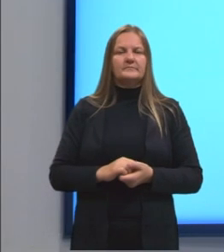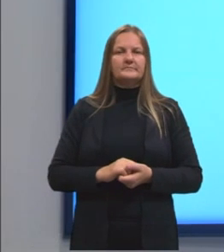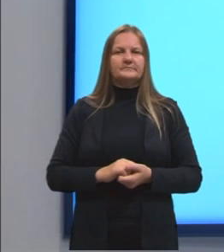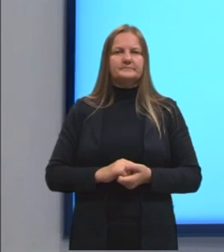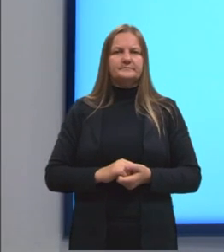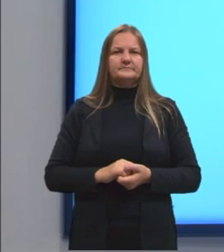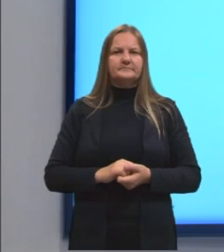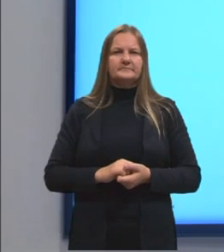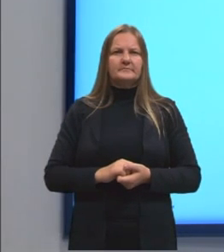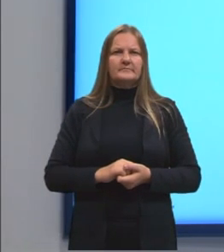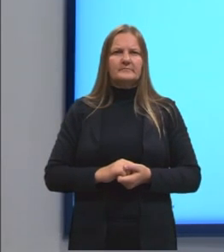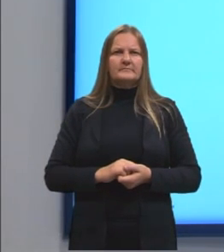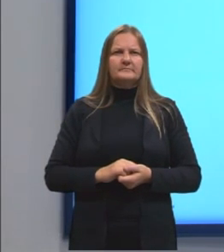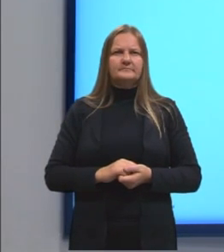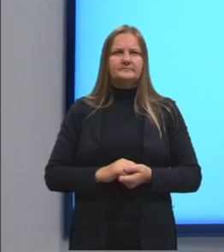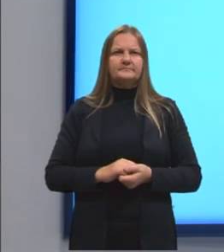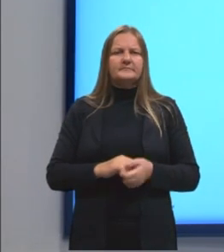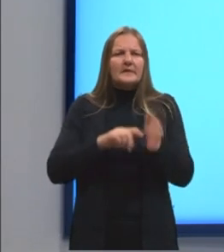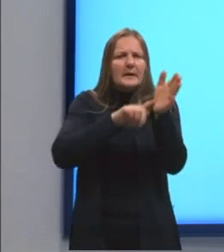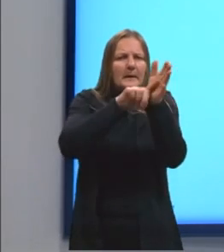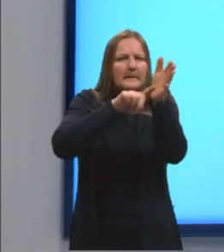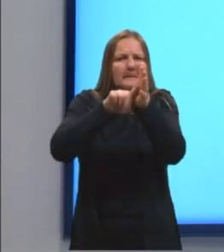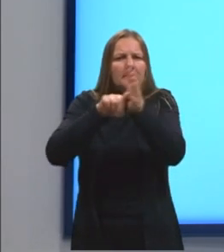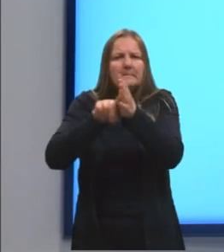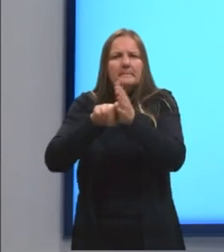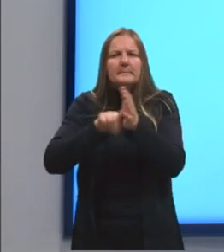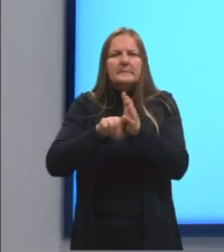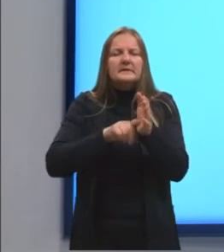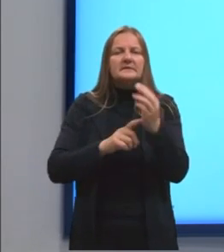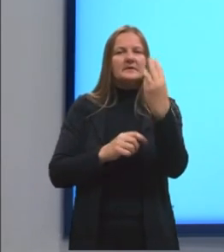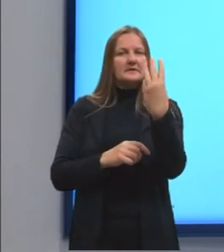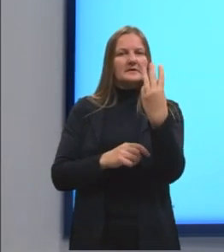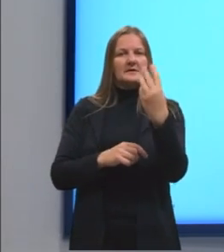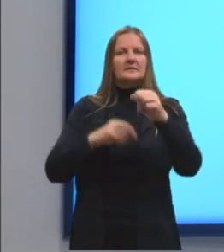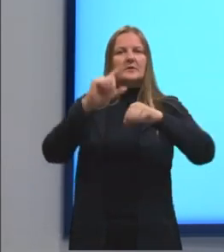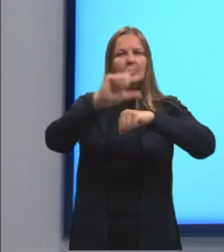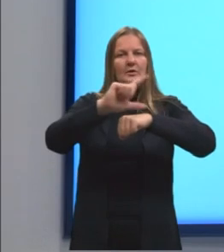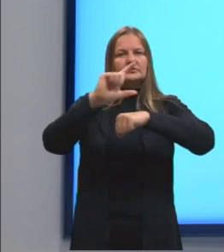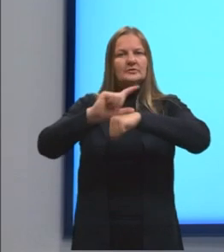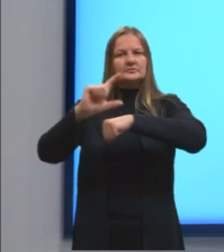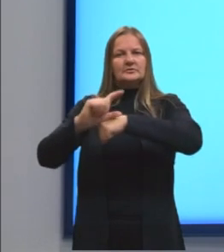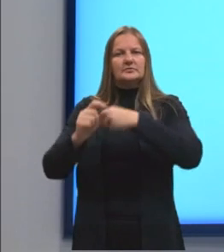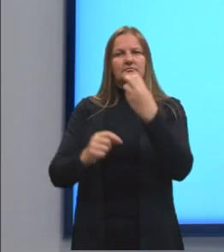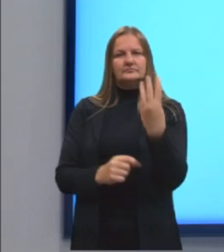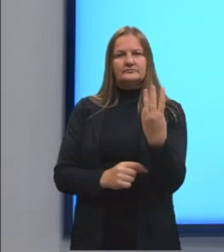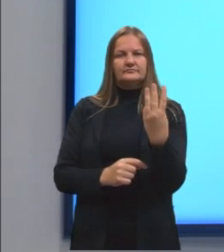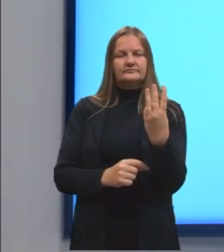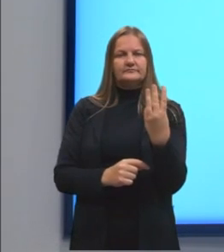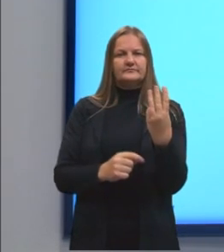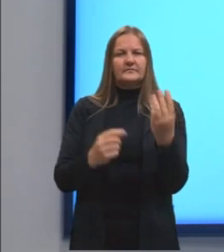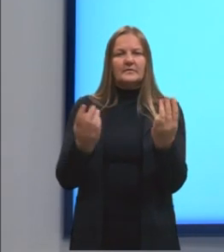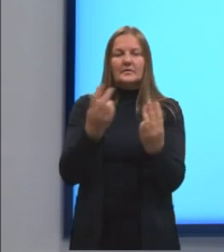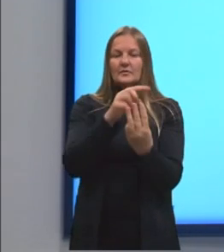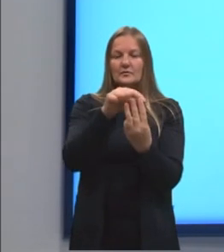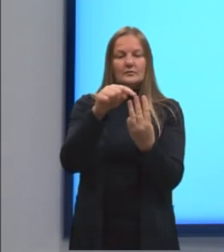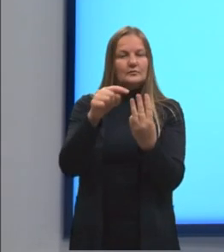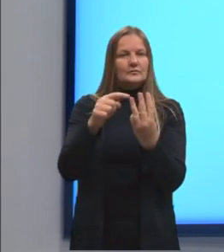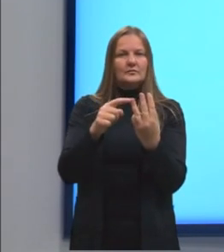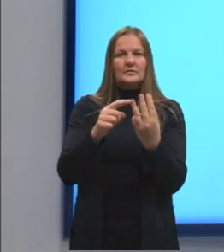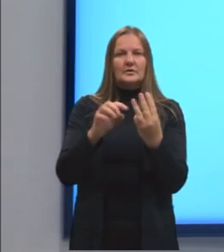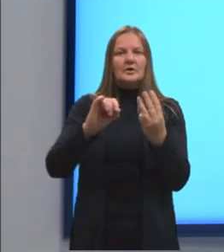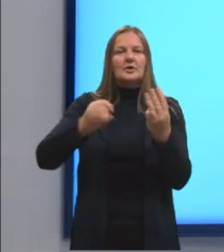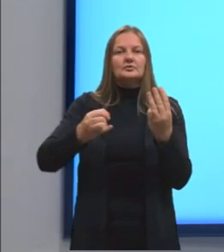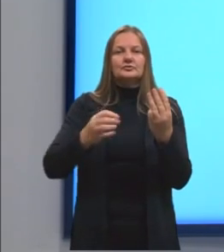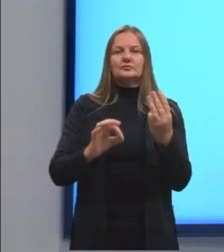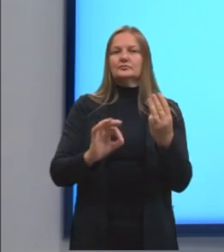ser financiado. A pesquisa foi feita, então, em três lojas. Em ambas as lojas, é juros